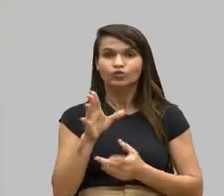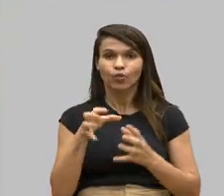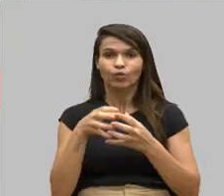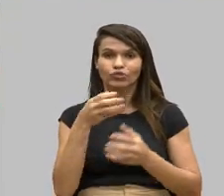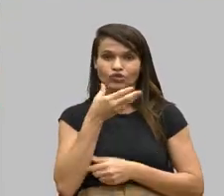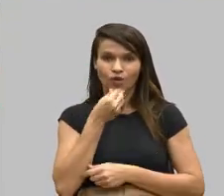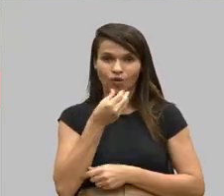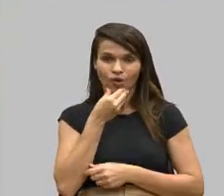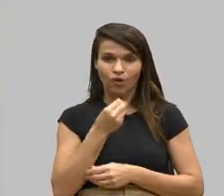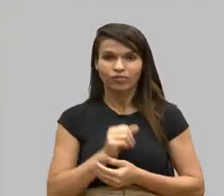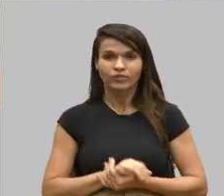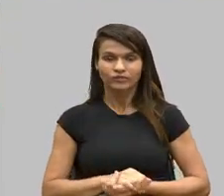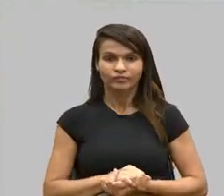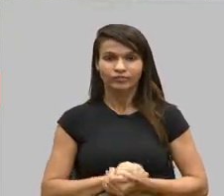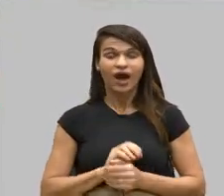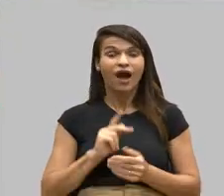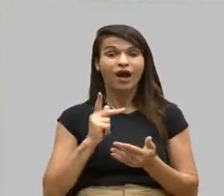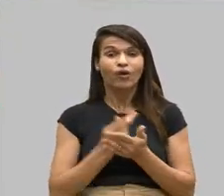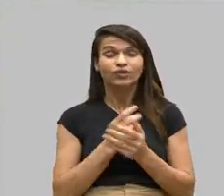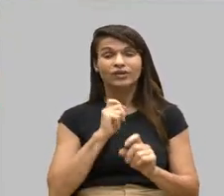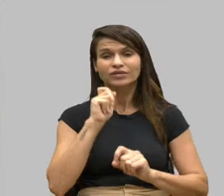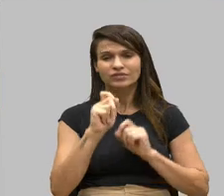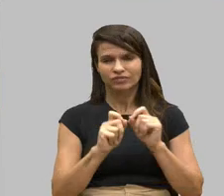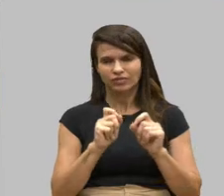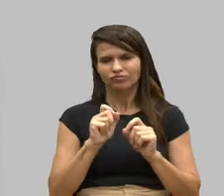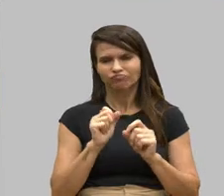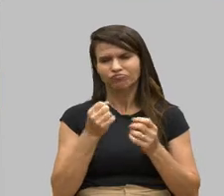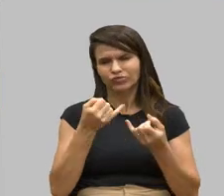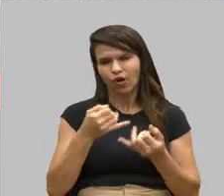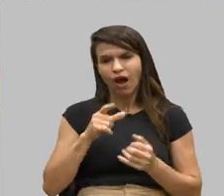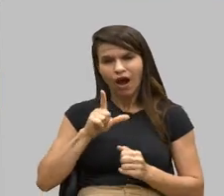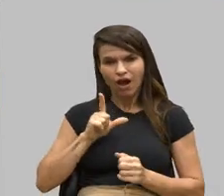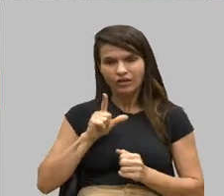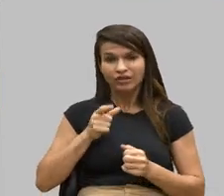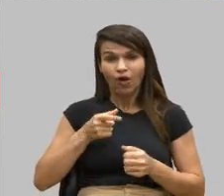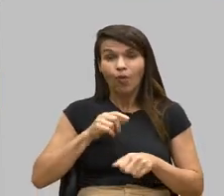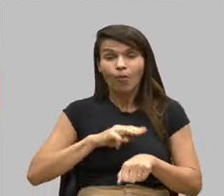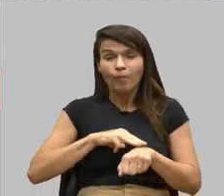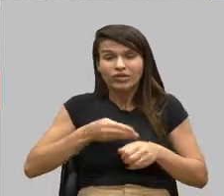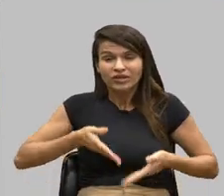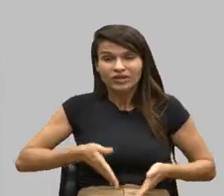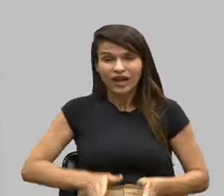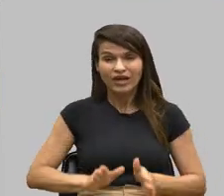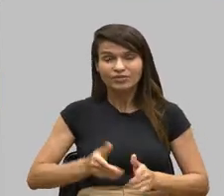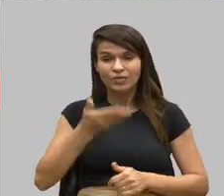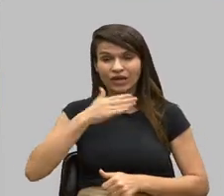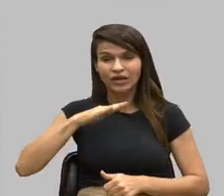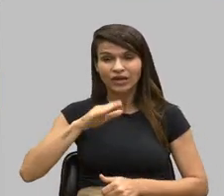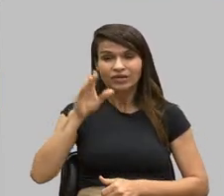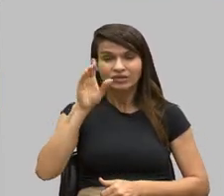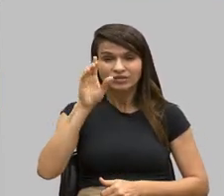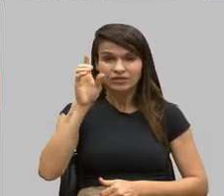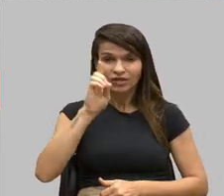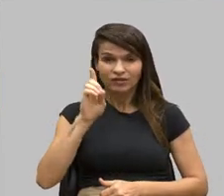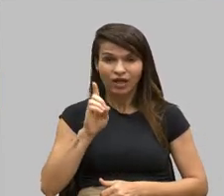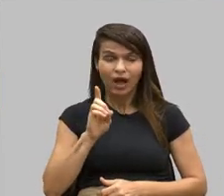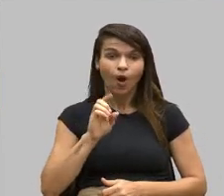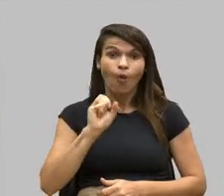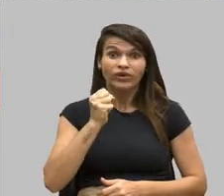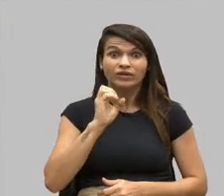aí, o que acontece? O senhor comentou que quando nasce uma criança com deficiência, 80% dos maridos vão embora.